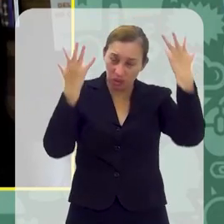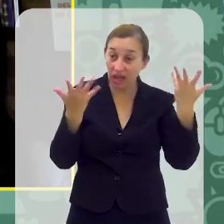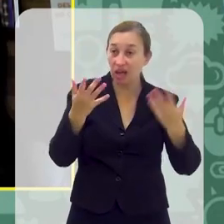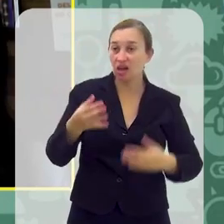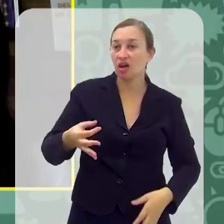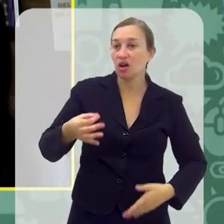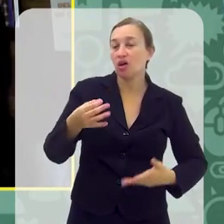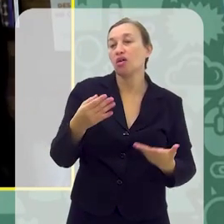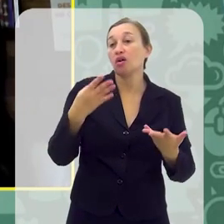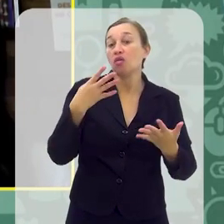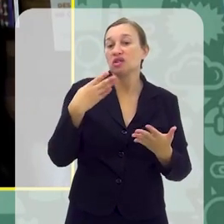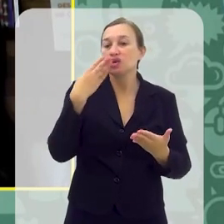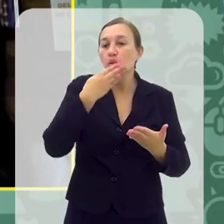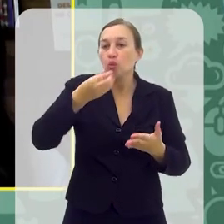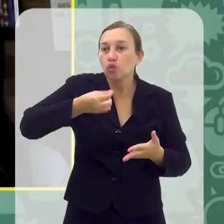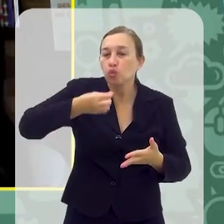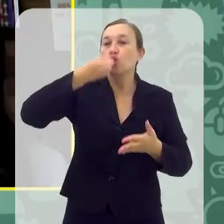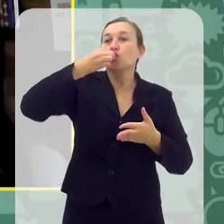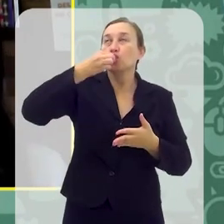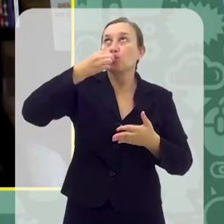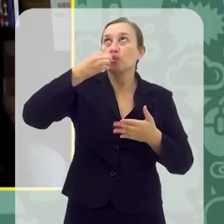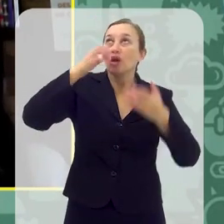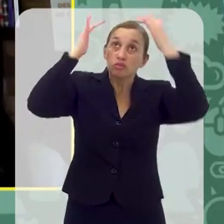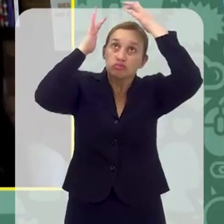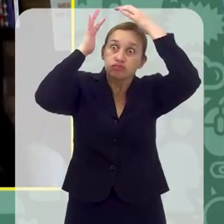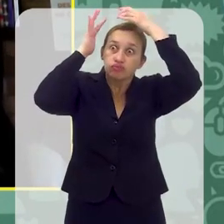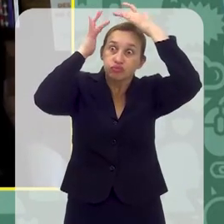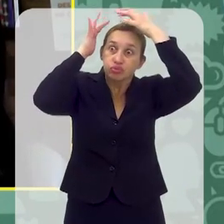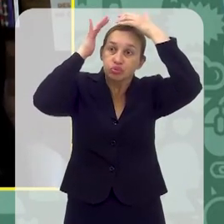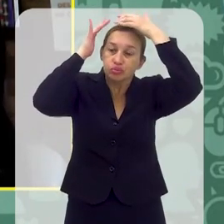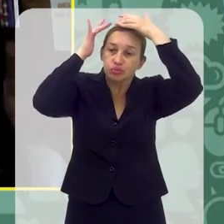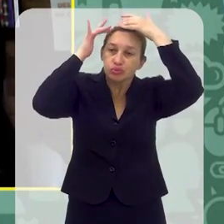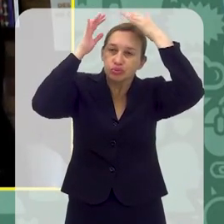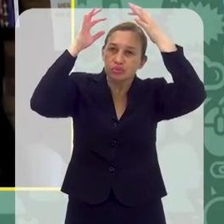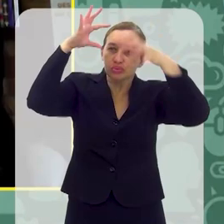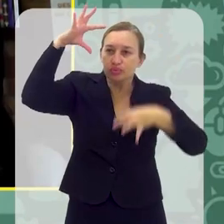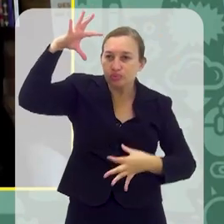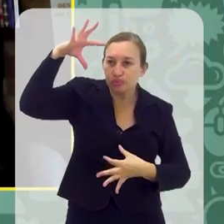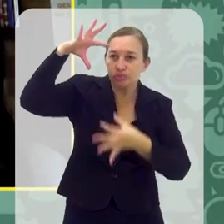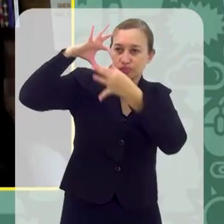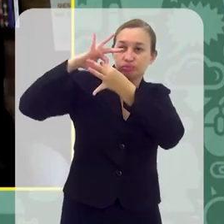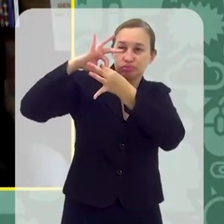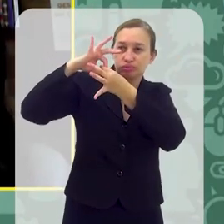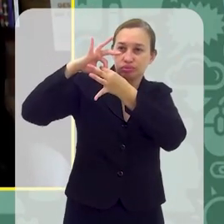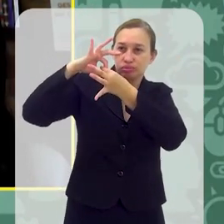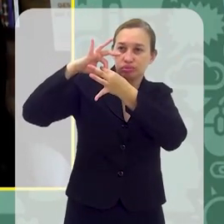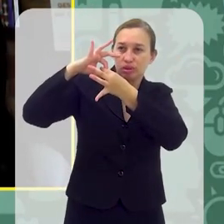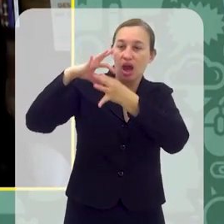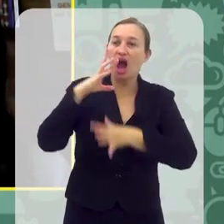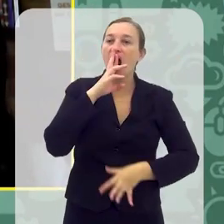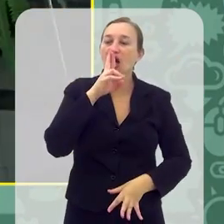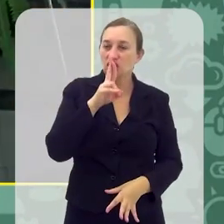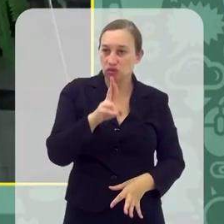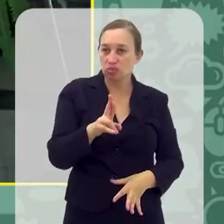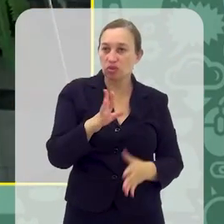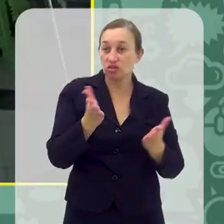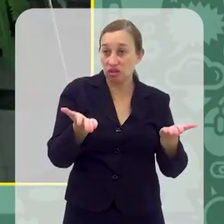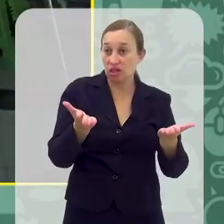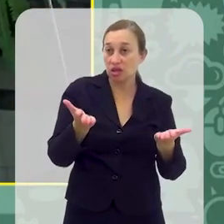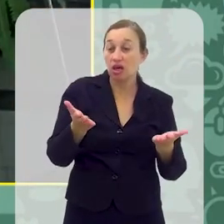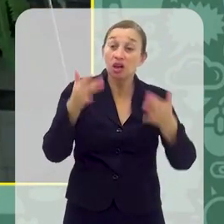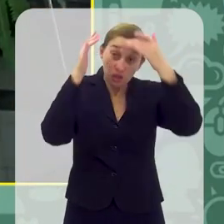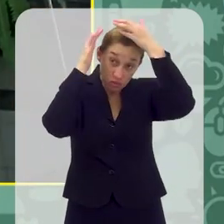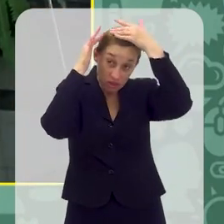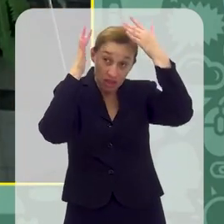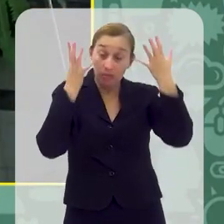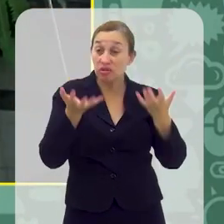o cérebro fala, encontrei o que eu sempre procurei a minha vida toda, né, porque artificialmente ele eleva a resposta que o cérebro já está procurando.